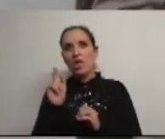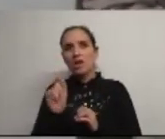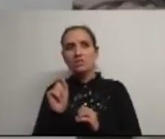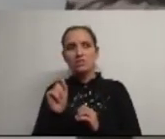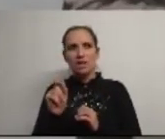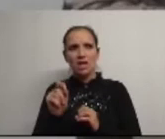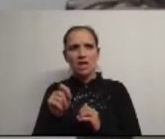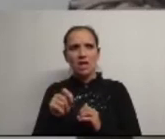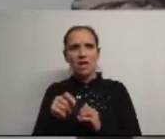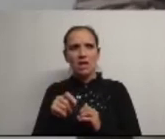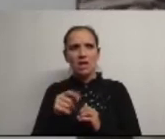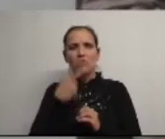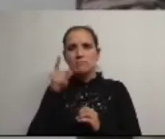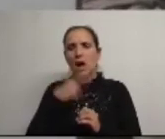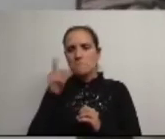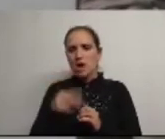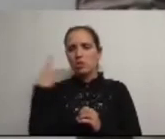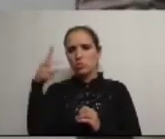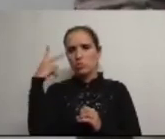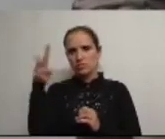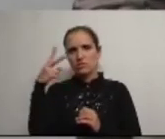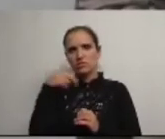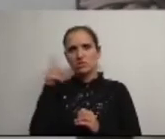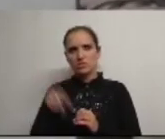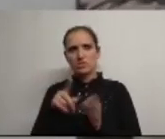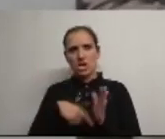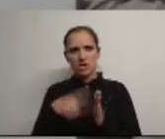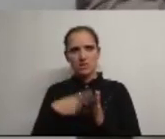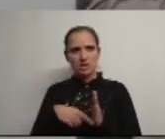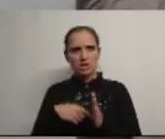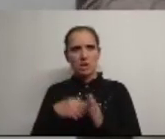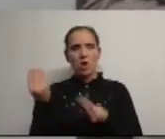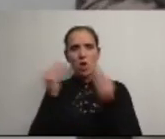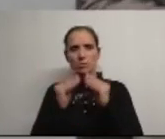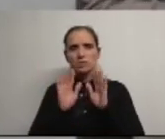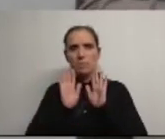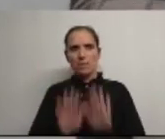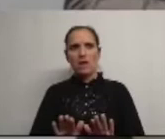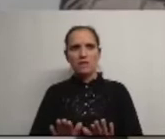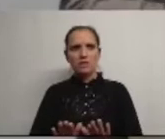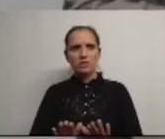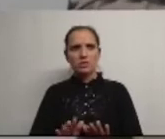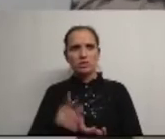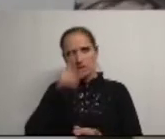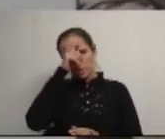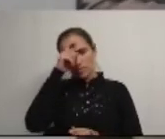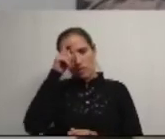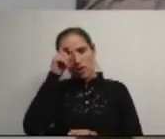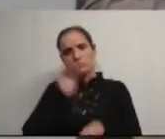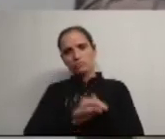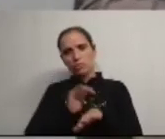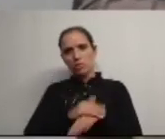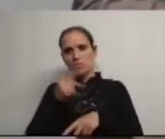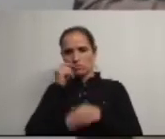2013 já houveram pelo menos duas grandes cheias em Agda as obras estão paradas por dificuldades ao empreiteiro